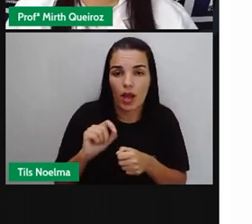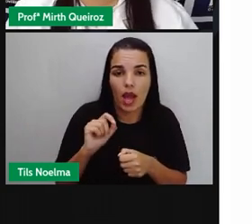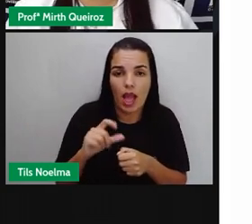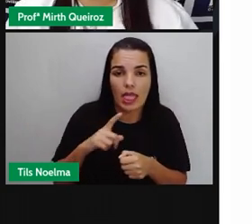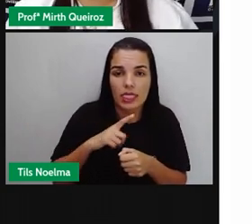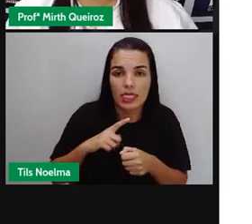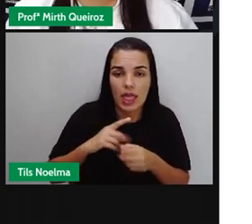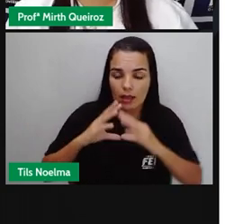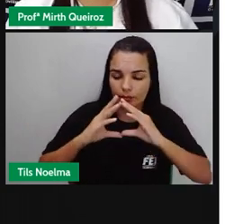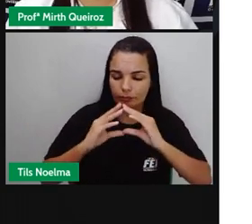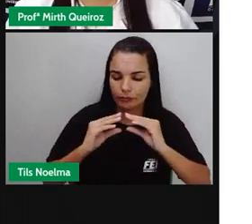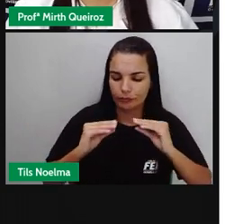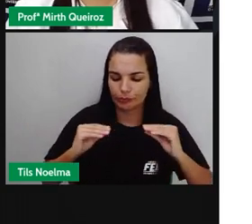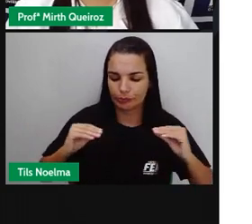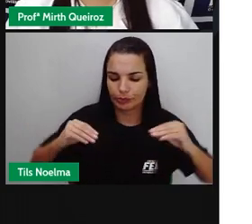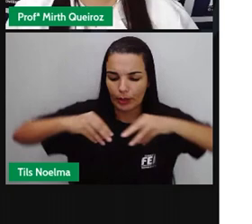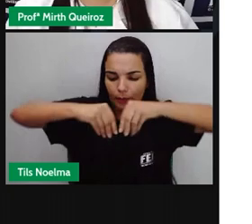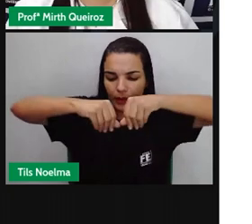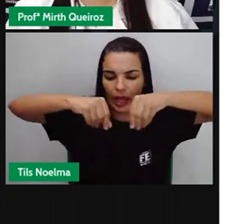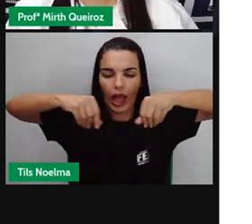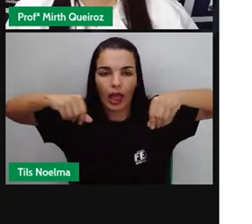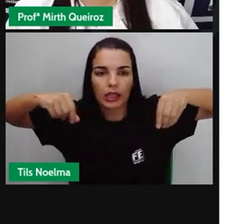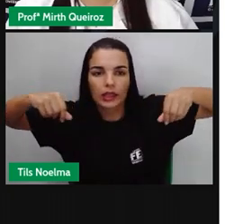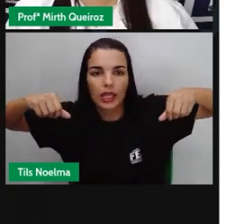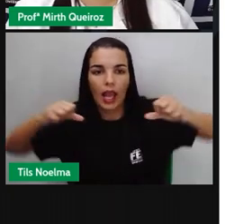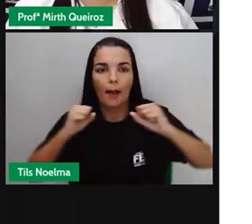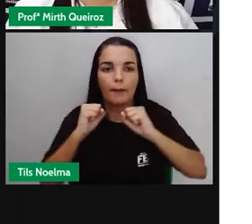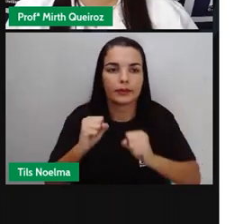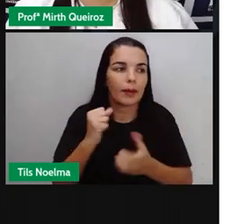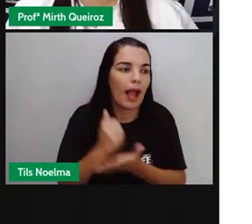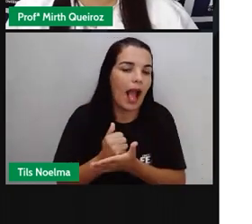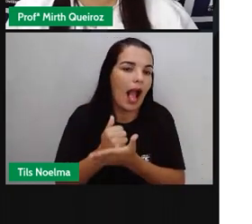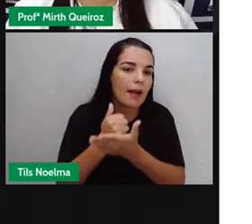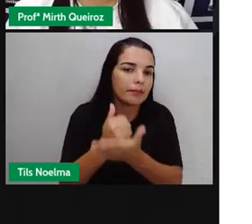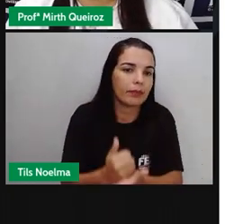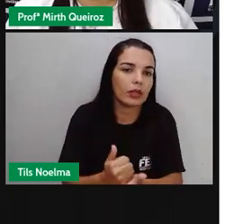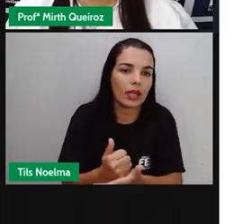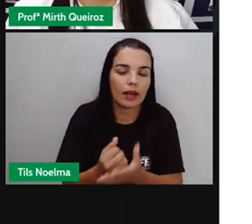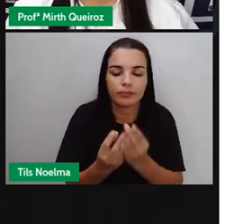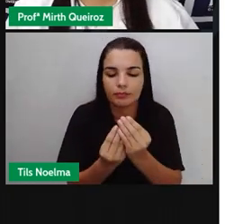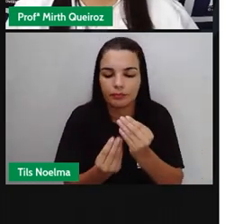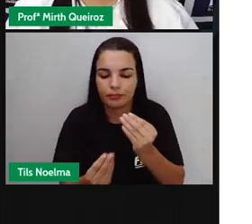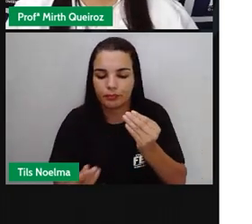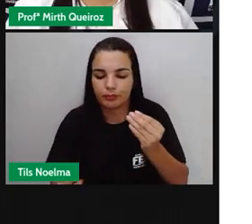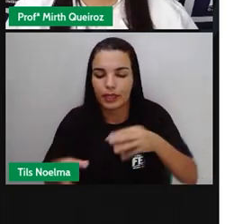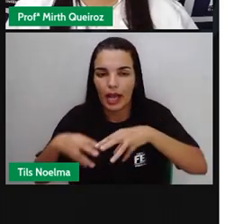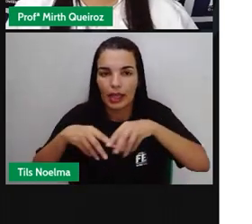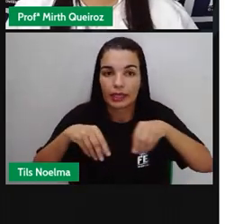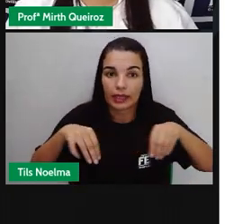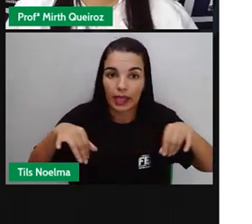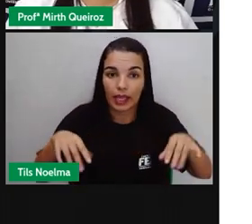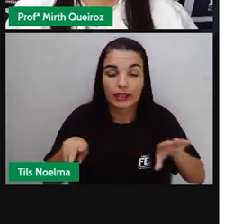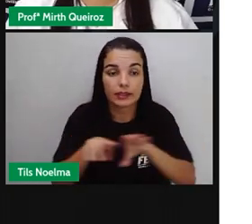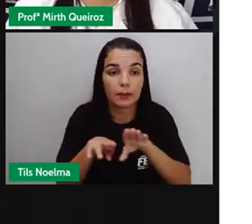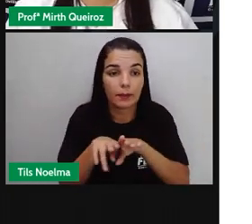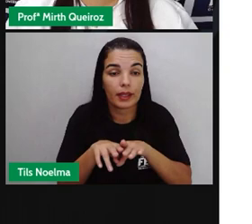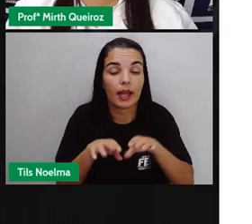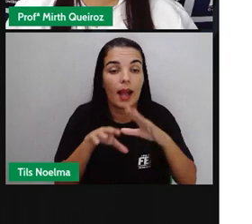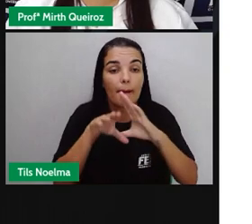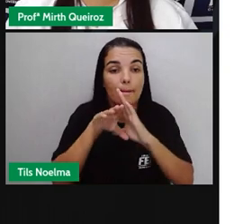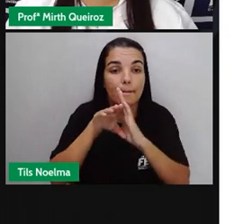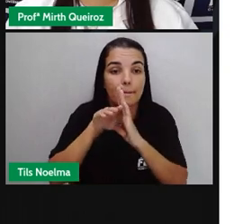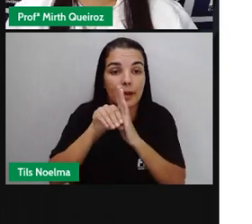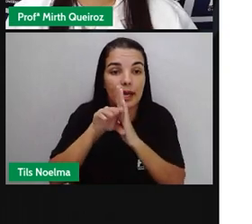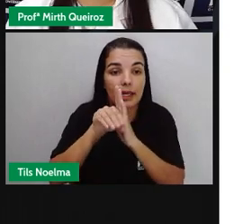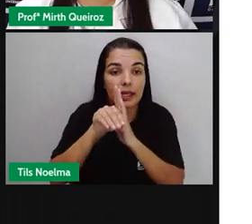são decompositoras. Elas atuam aí na decomposição da matéria orgânica. As bactérias, elas são utilizadas